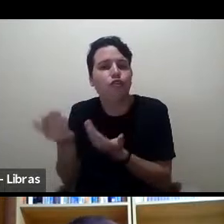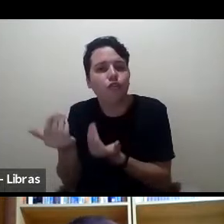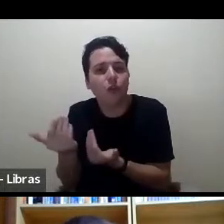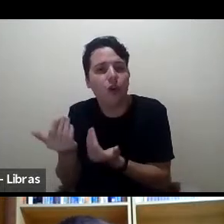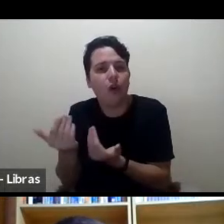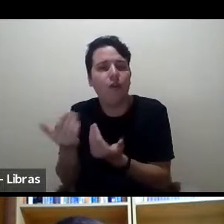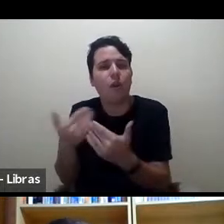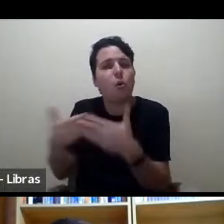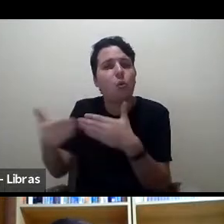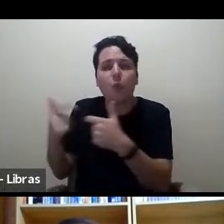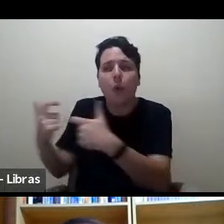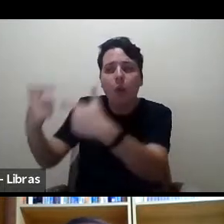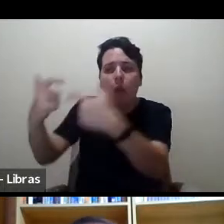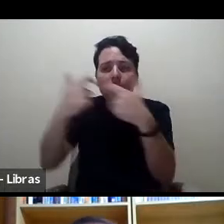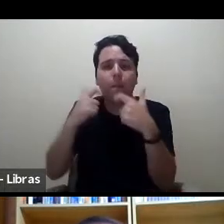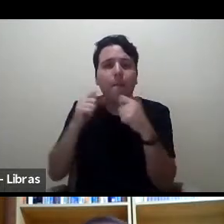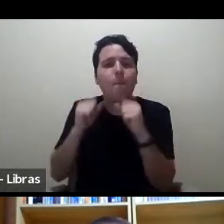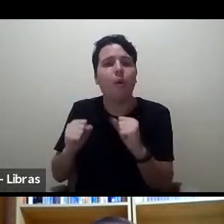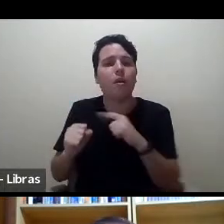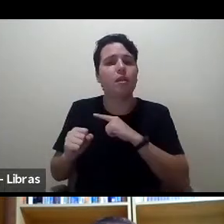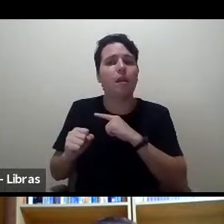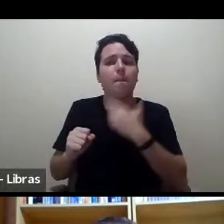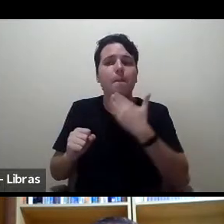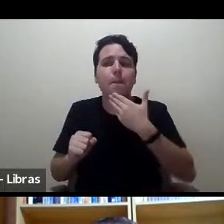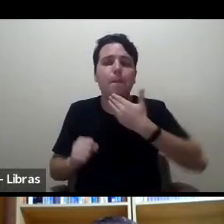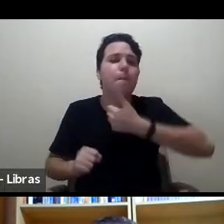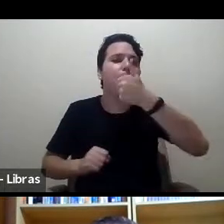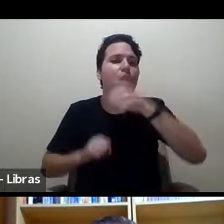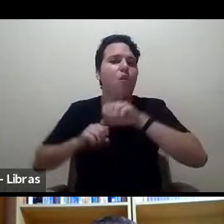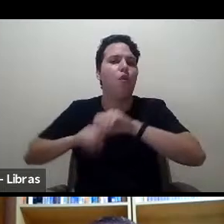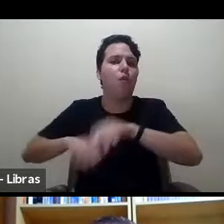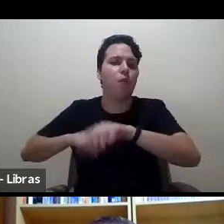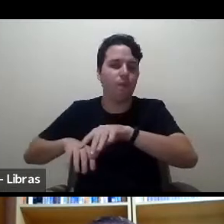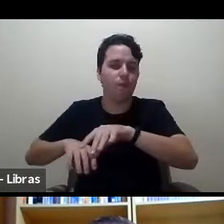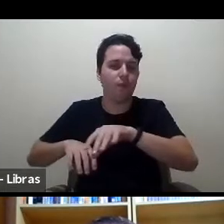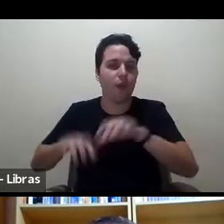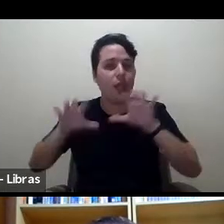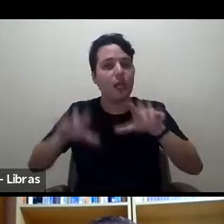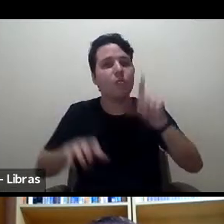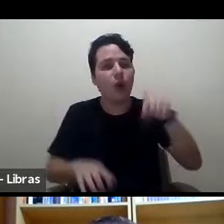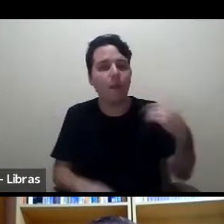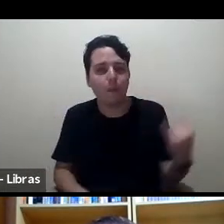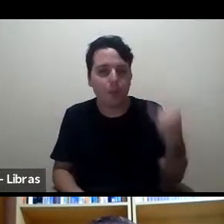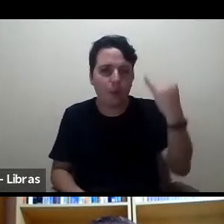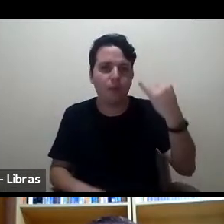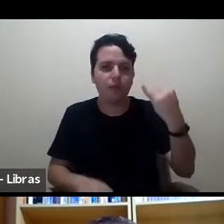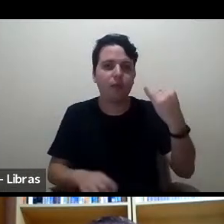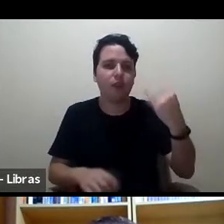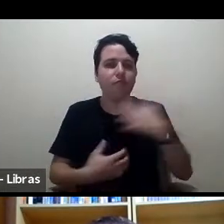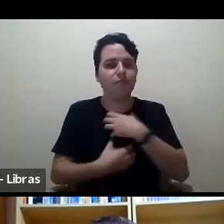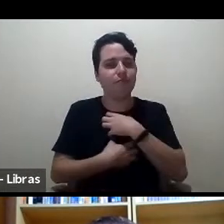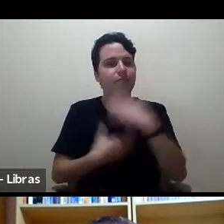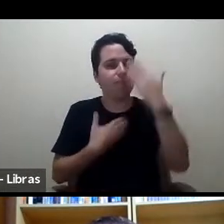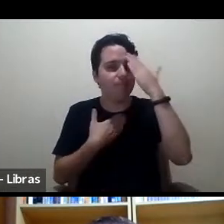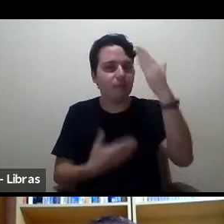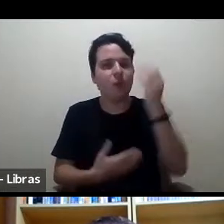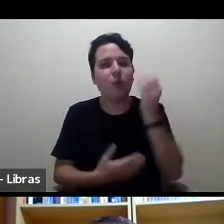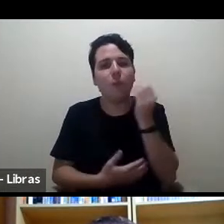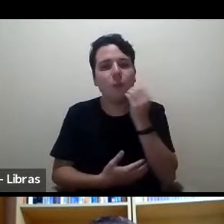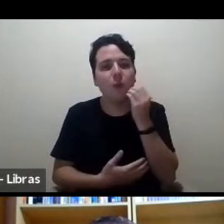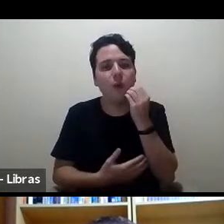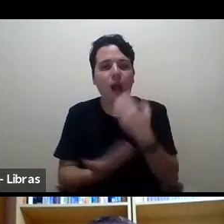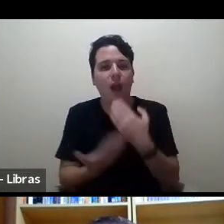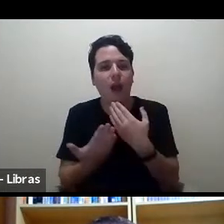possam ter uma melhor educação e para mim isso é muito importante e muito agradecido da oportunidade de colaborar com